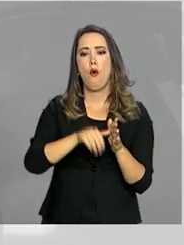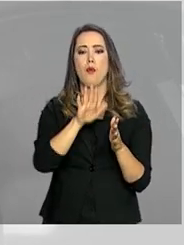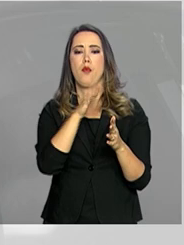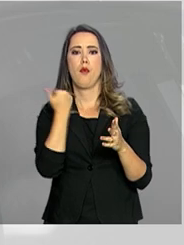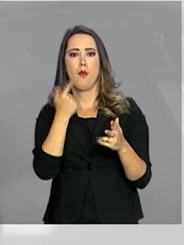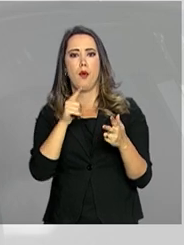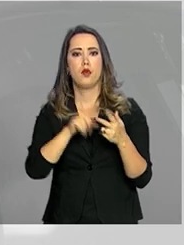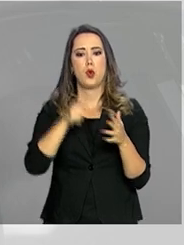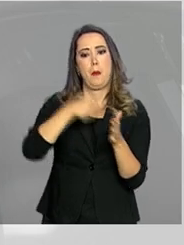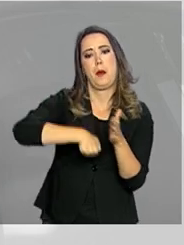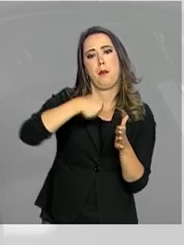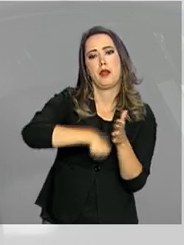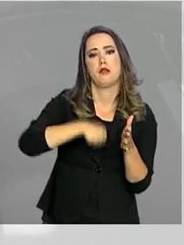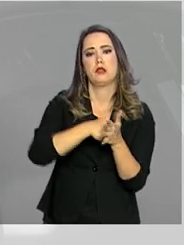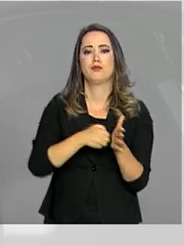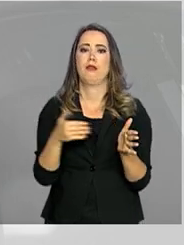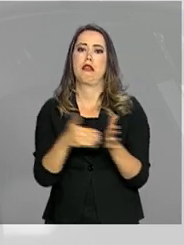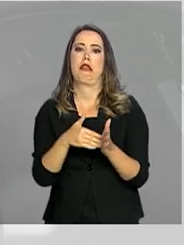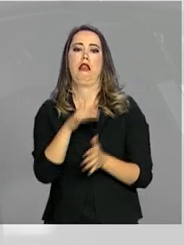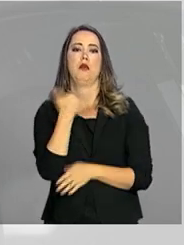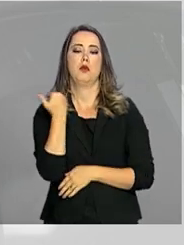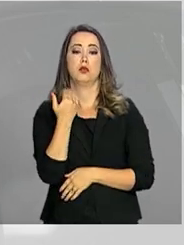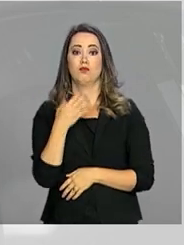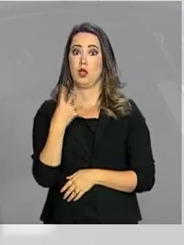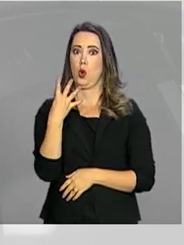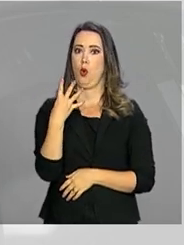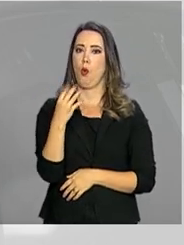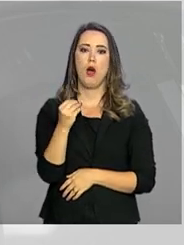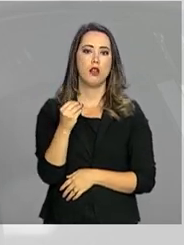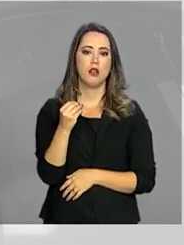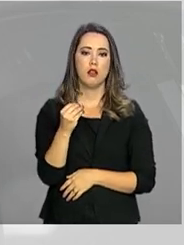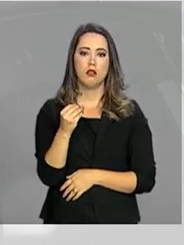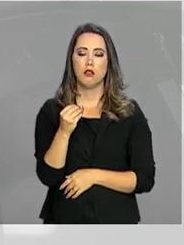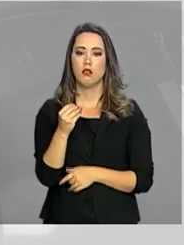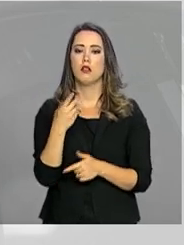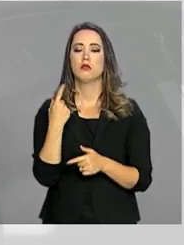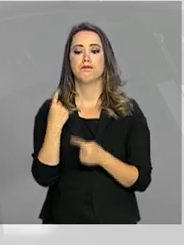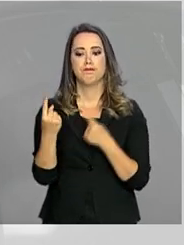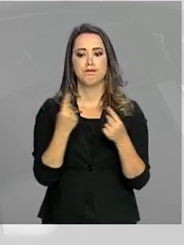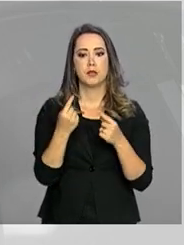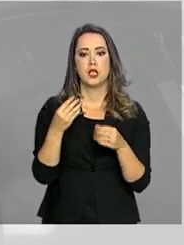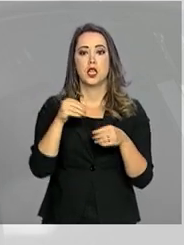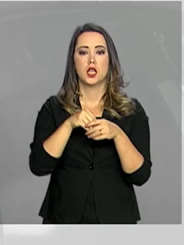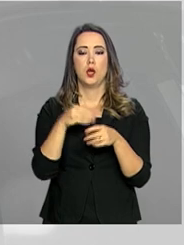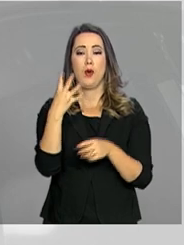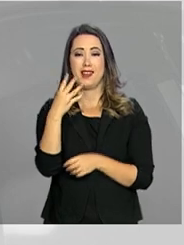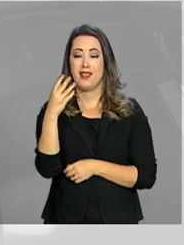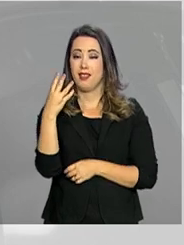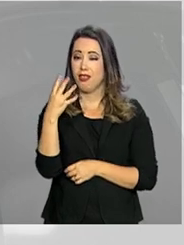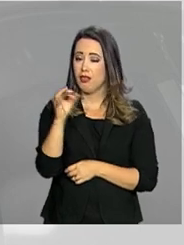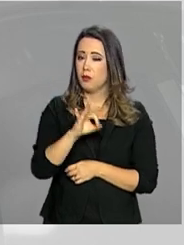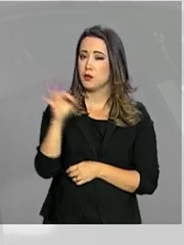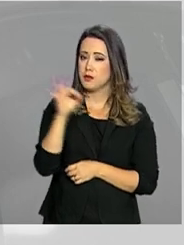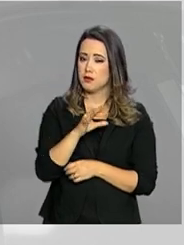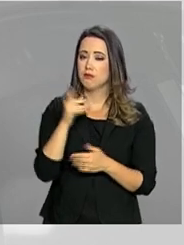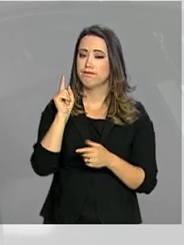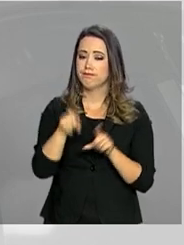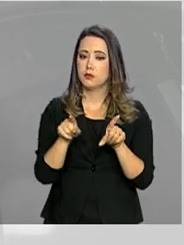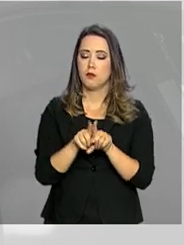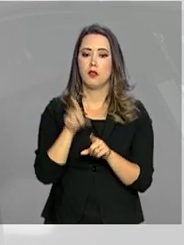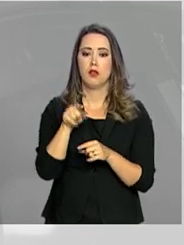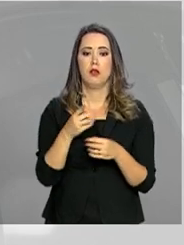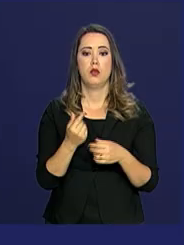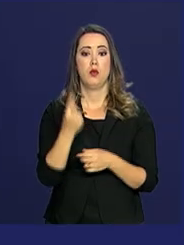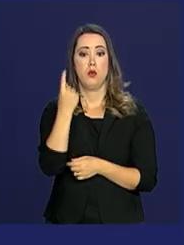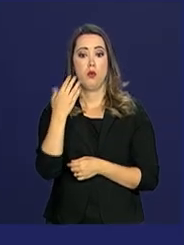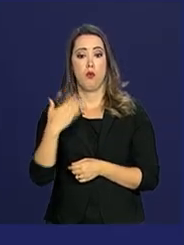seguida de morte. São 40 casos para cada 100 mil habitantes. Cerca de um terço dos casos se concentrou